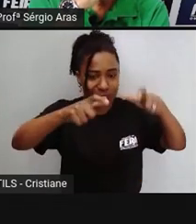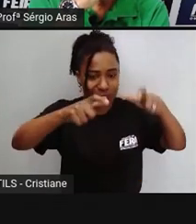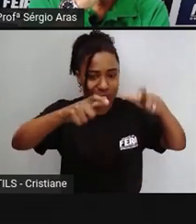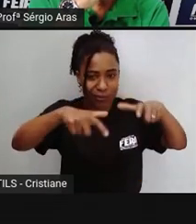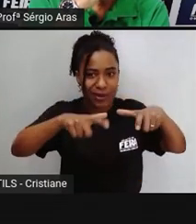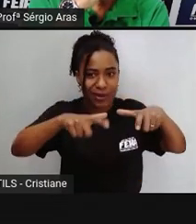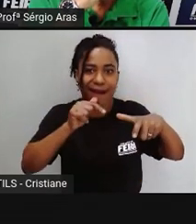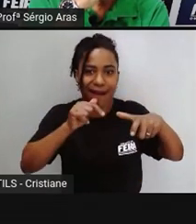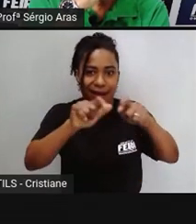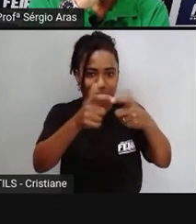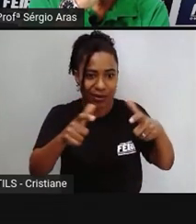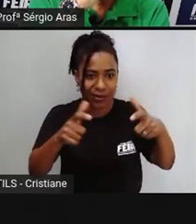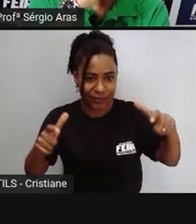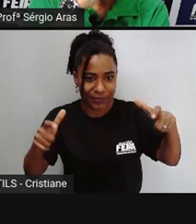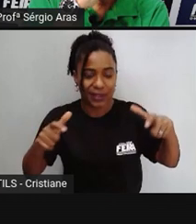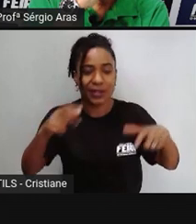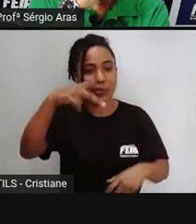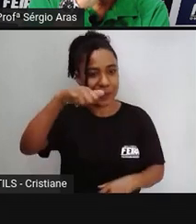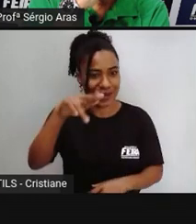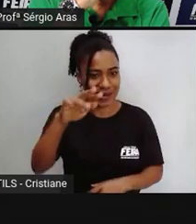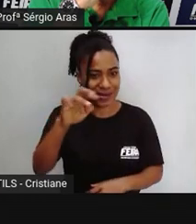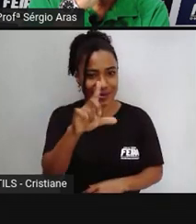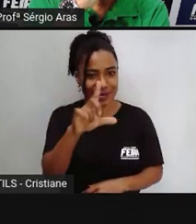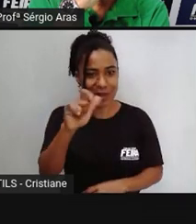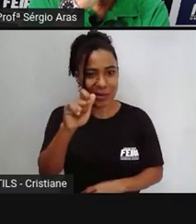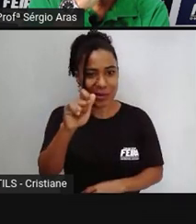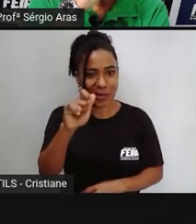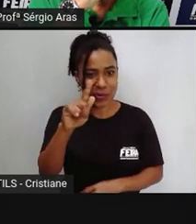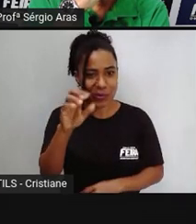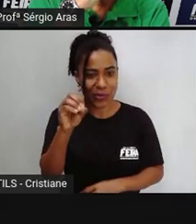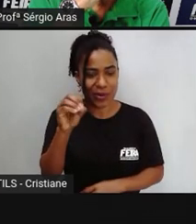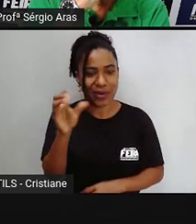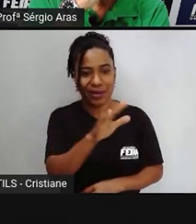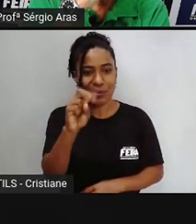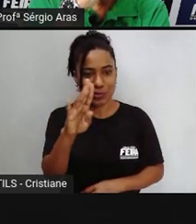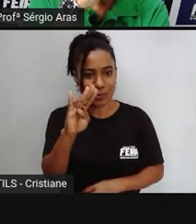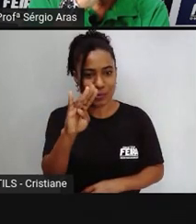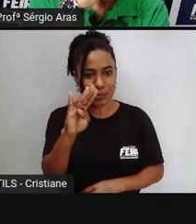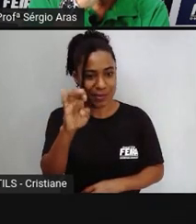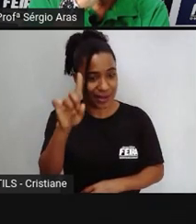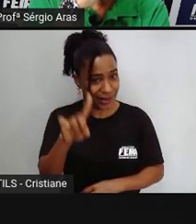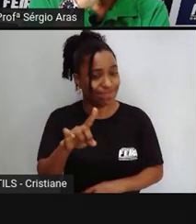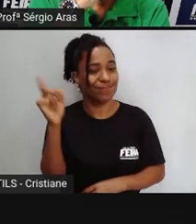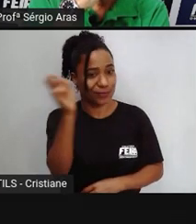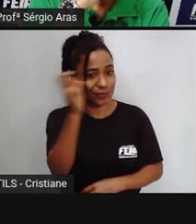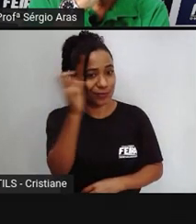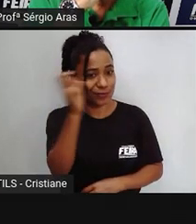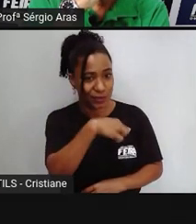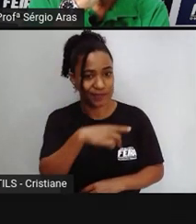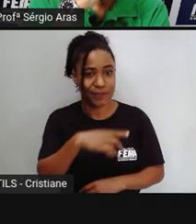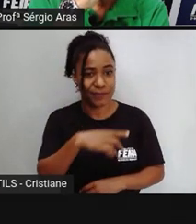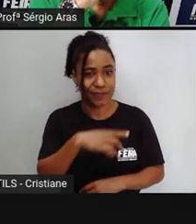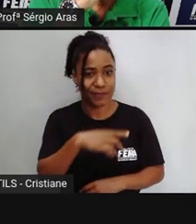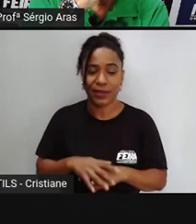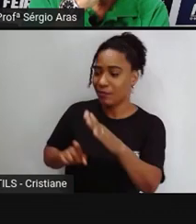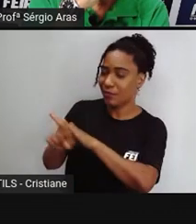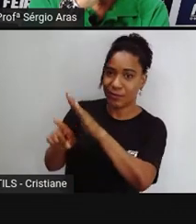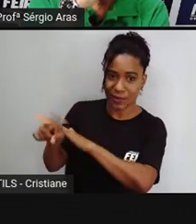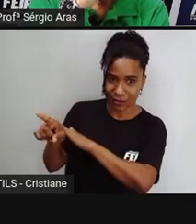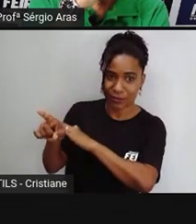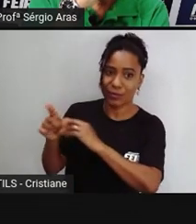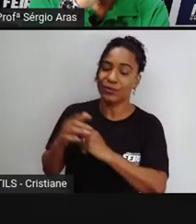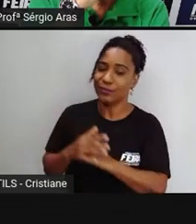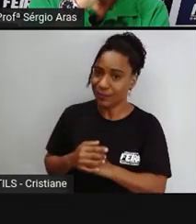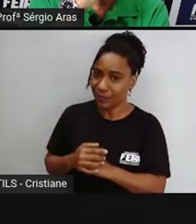no Parque Lagoa do Subaé a gente foi cobrar providências dos órgãos competentes o superintendente de operações e manutenções José Pinheiro